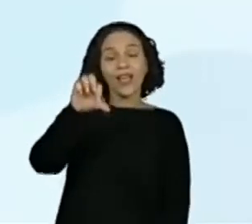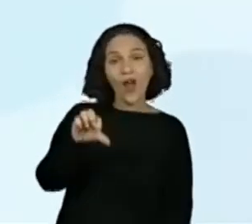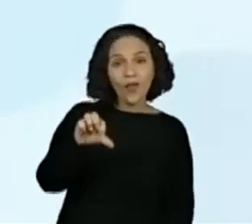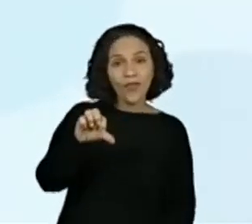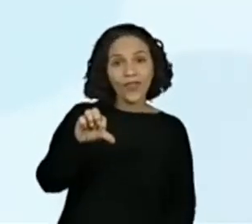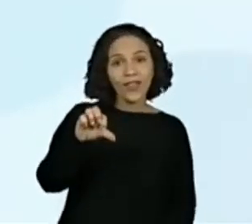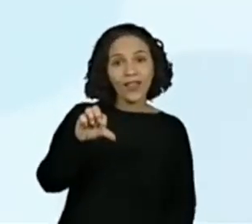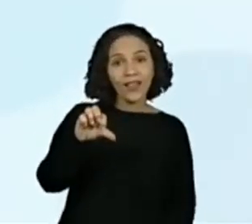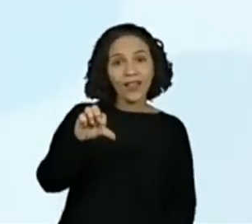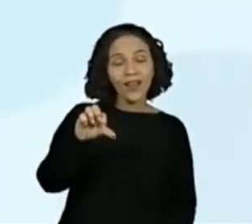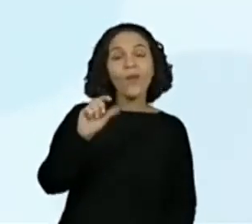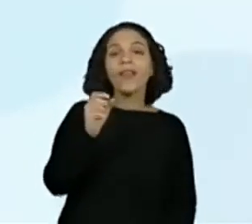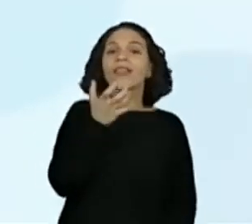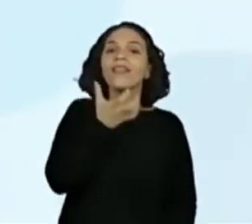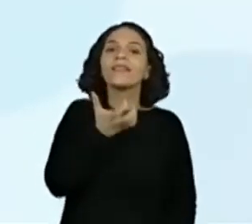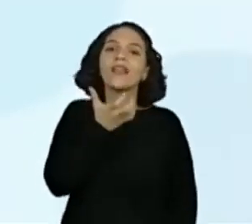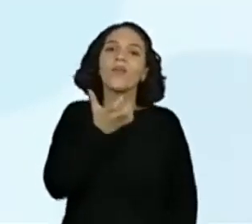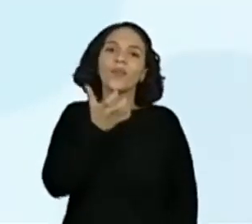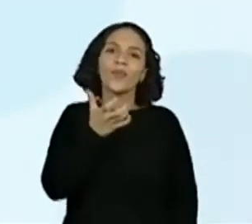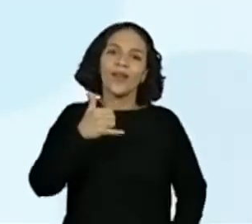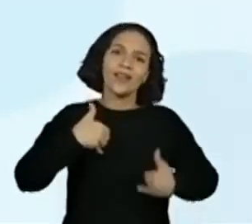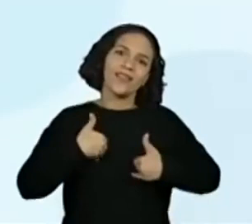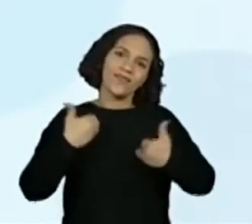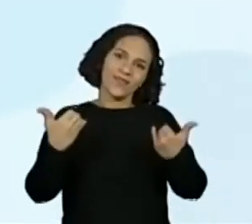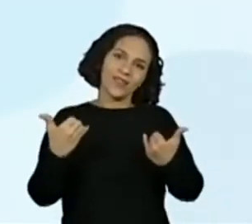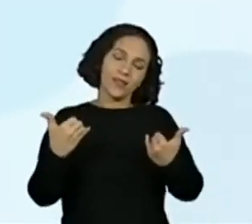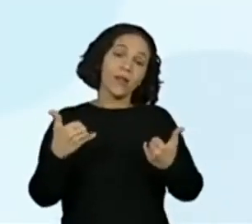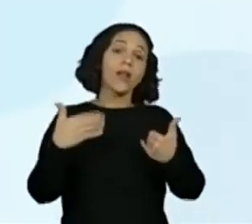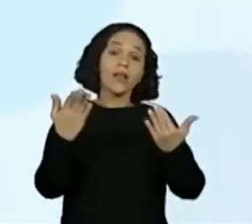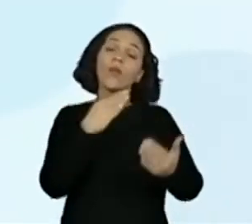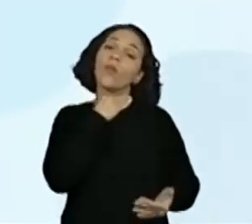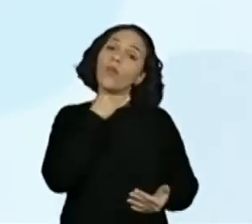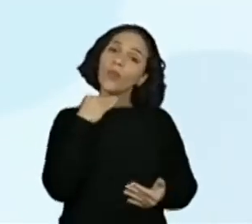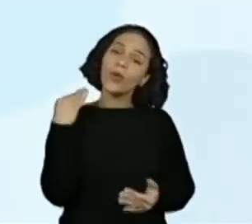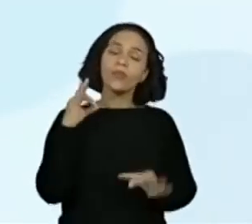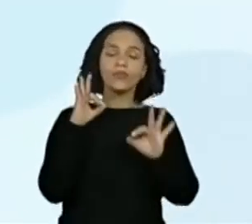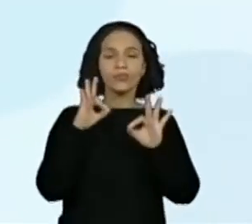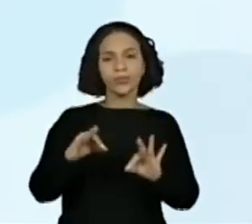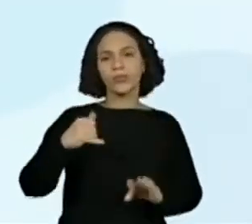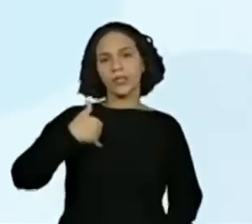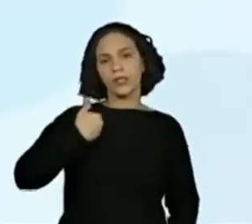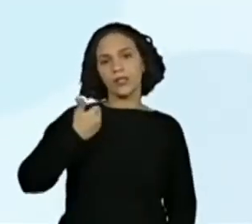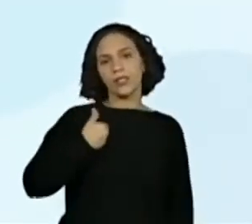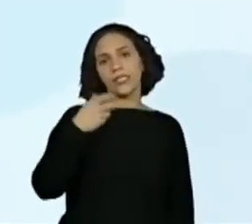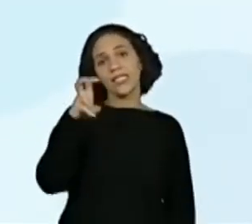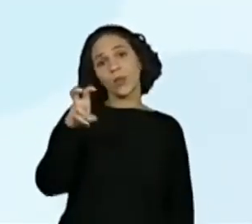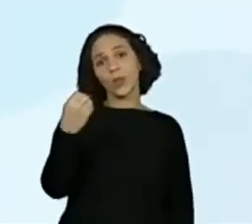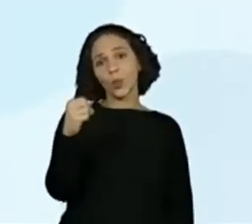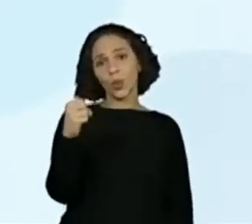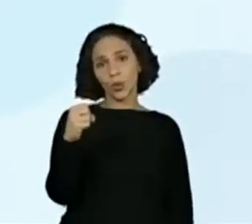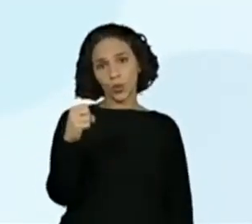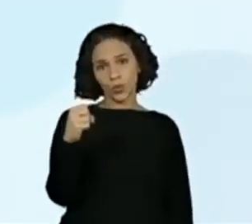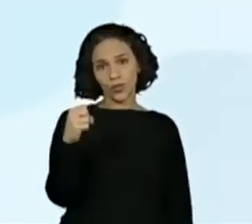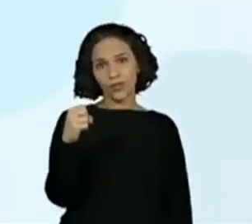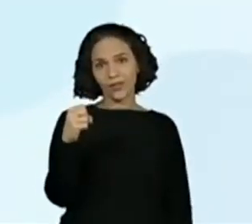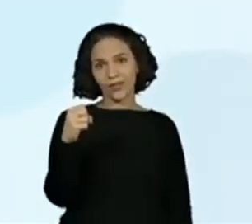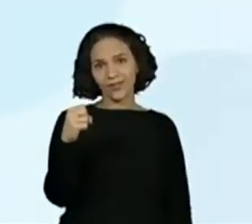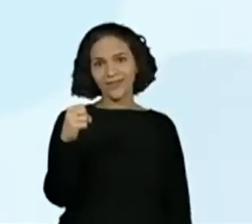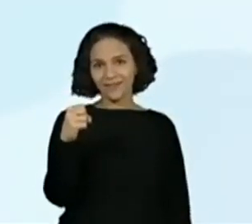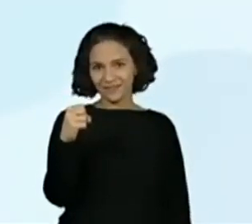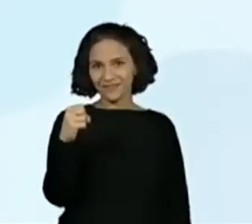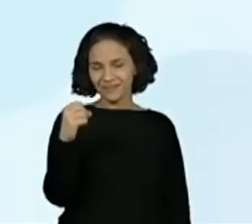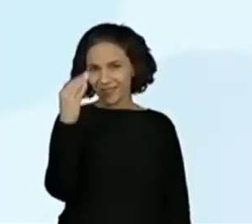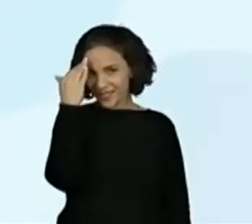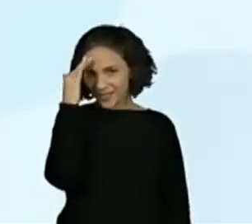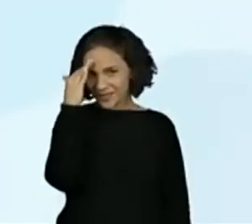em dezembro. Então, ele faleceu com 58 anos. Vou